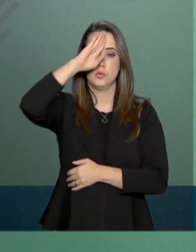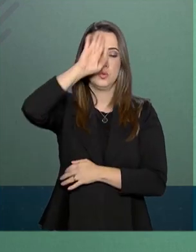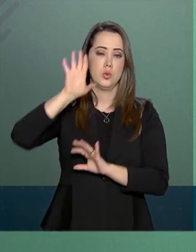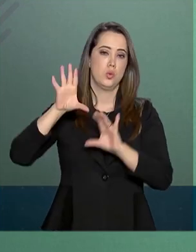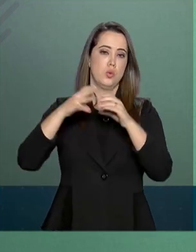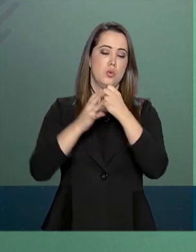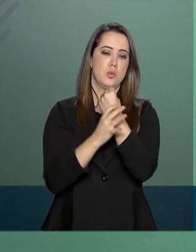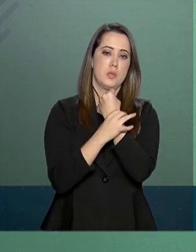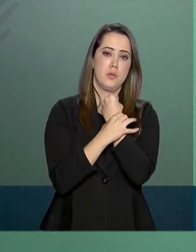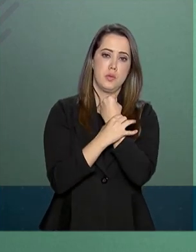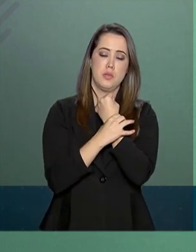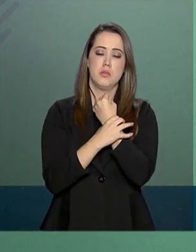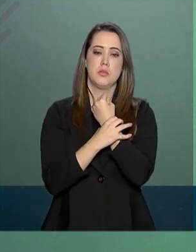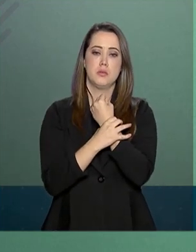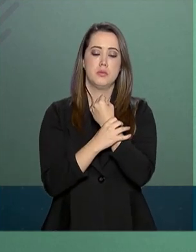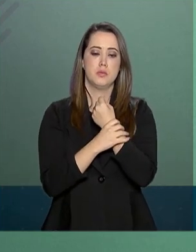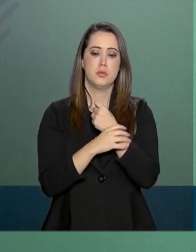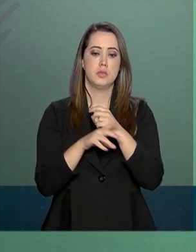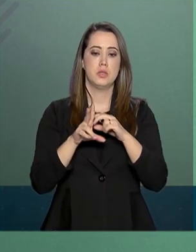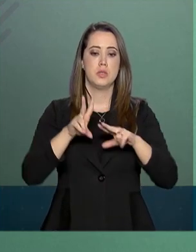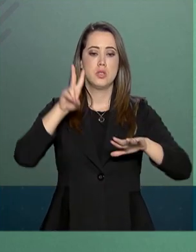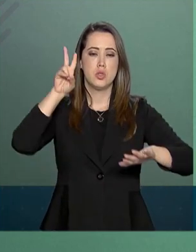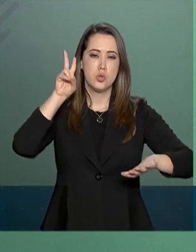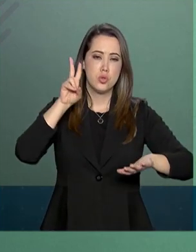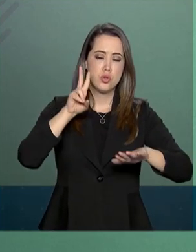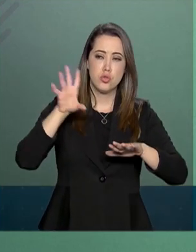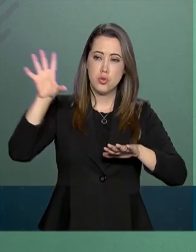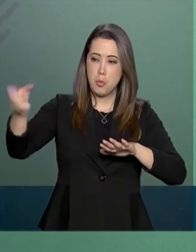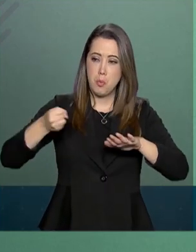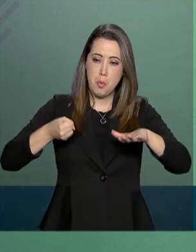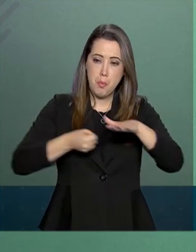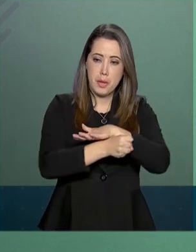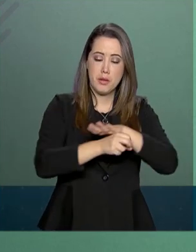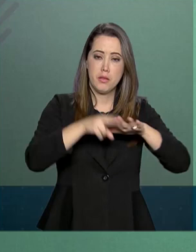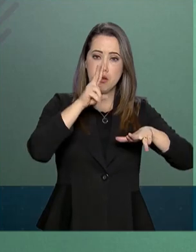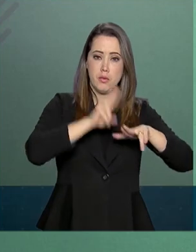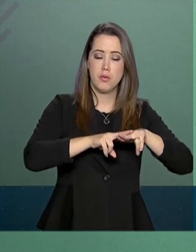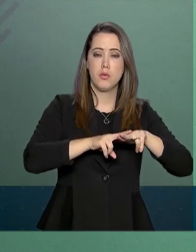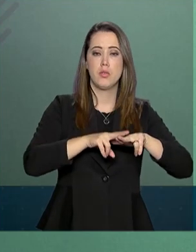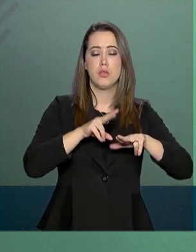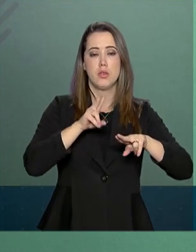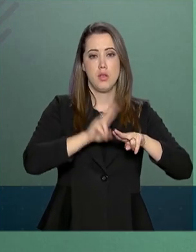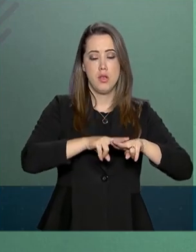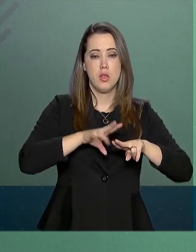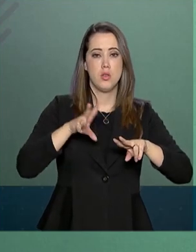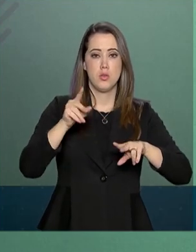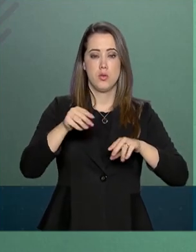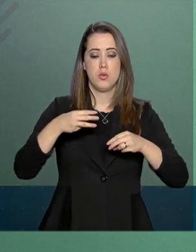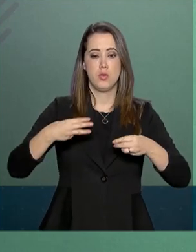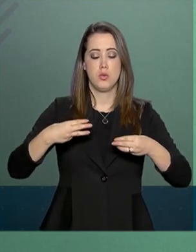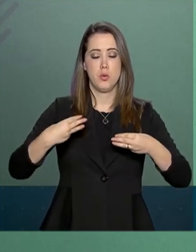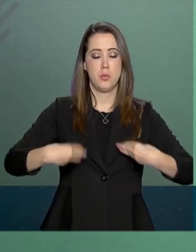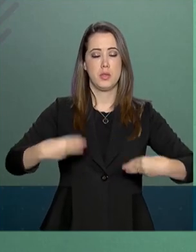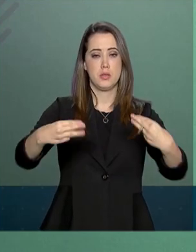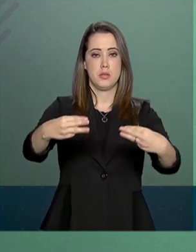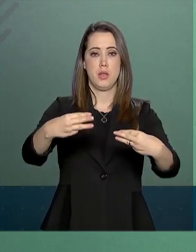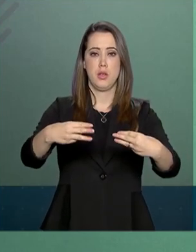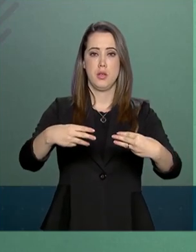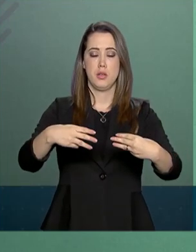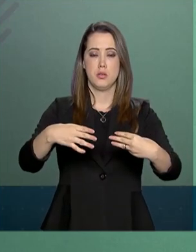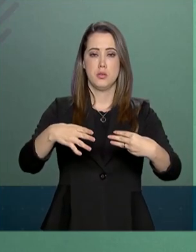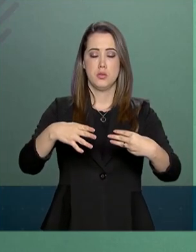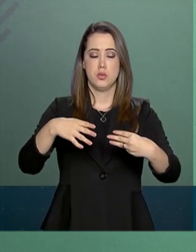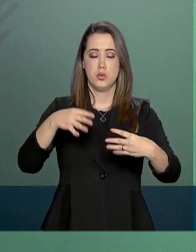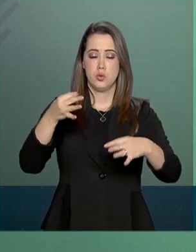área de segurança, de prender e deixar preso, o Ministério da Justiça e Segurança